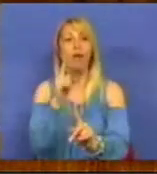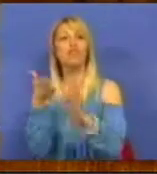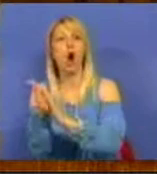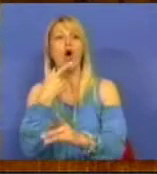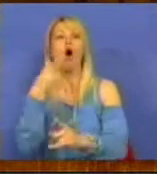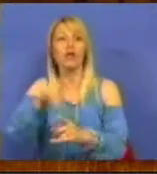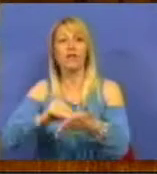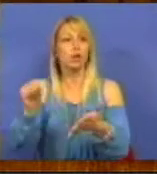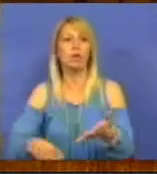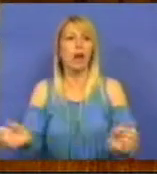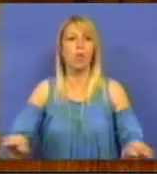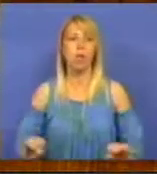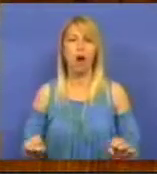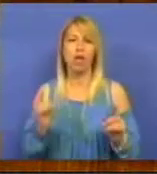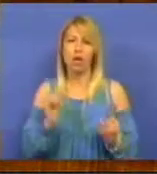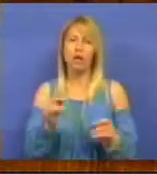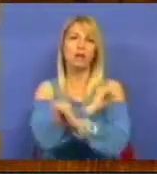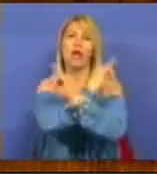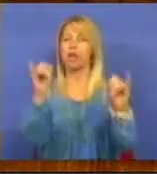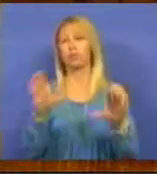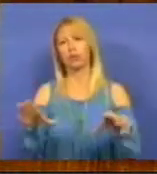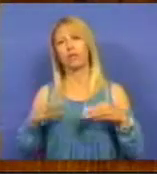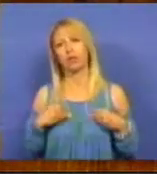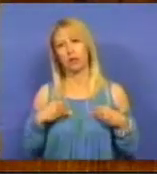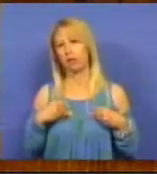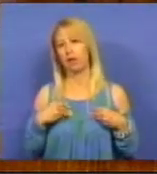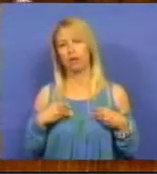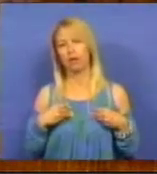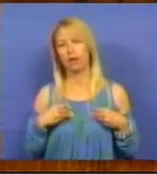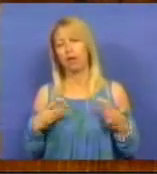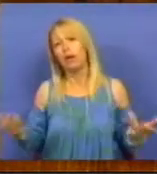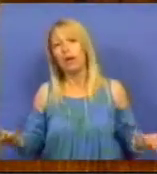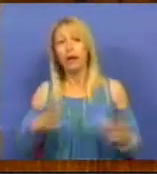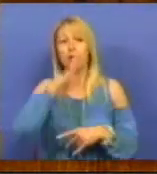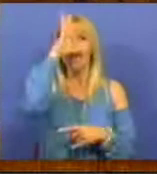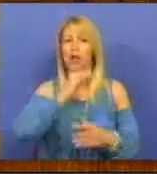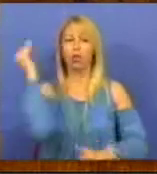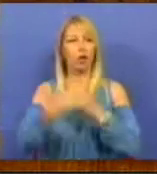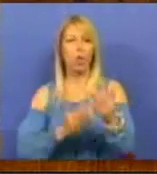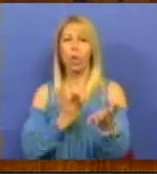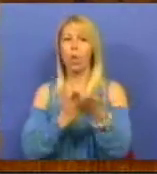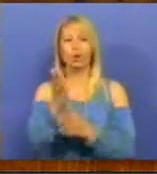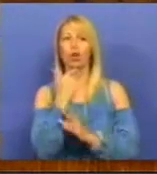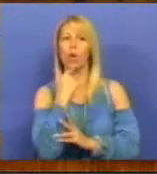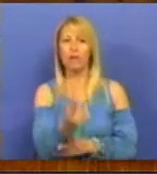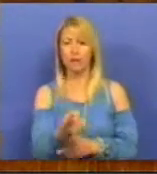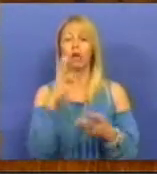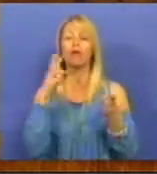absolutamente inaceitável. Absolutamente inaceitável. E, portanto, o Ministério continua a dizer que a